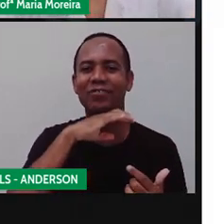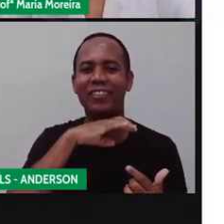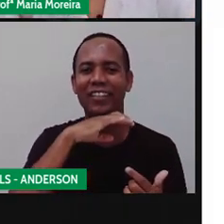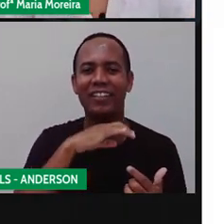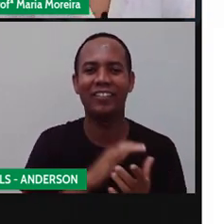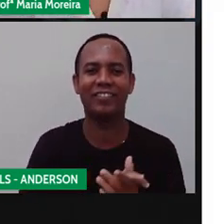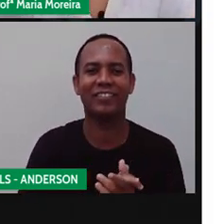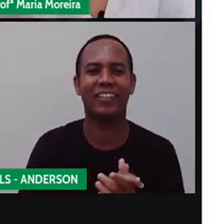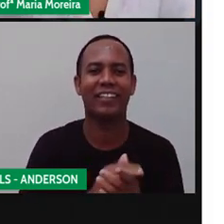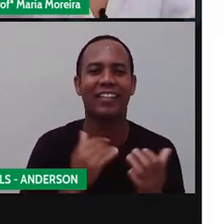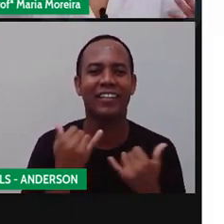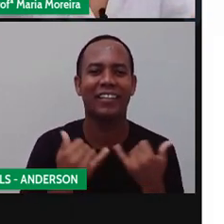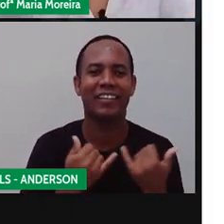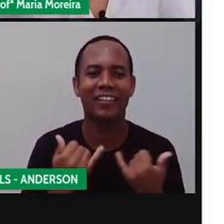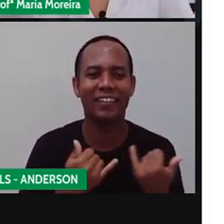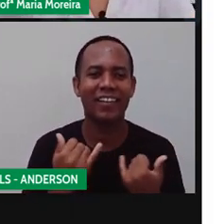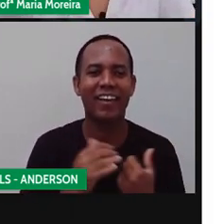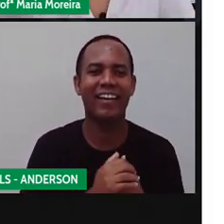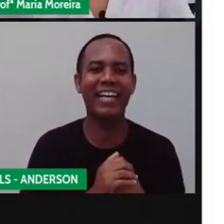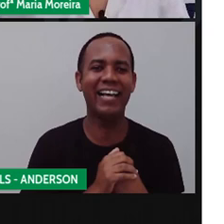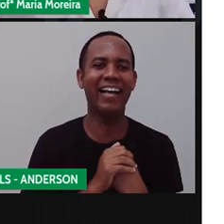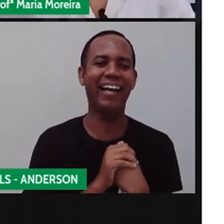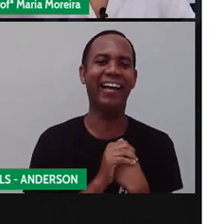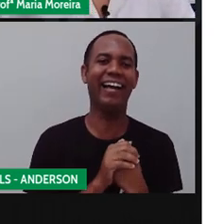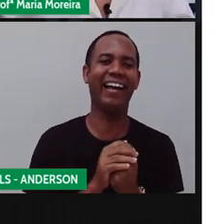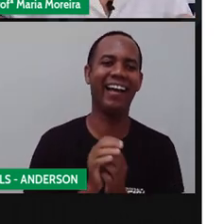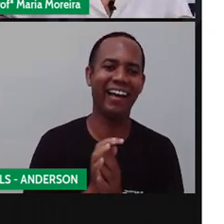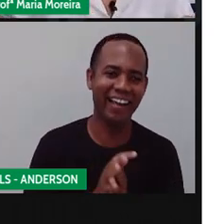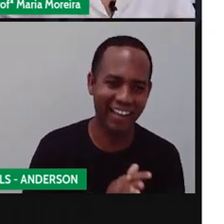É porque diz que você está rindo como uma hiena, né? Deve ser...